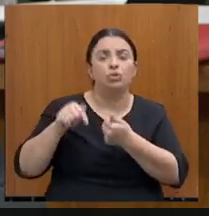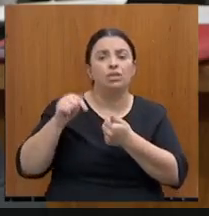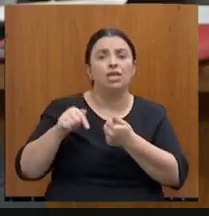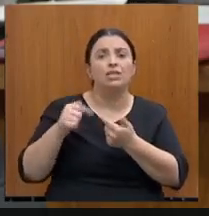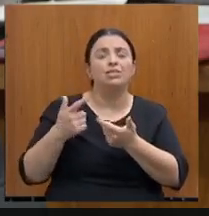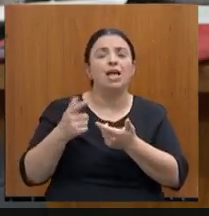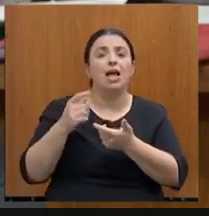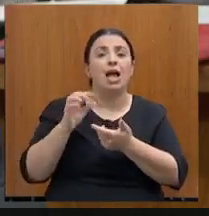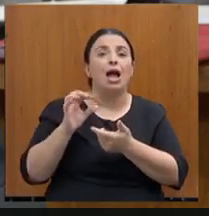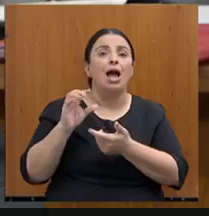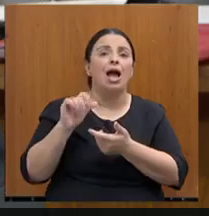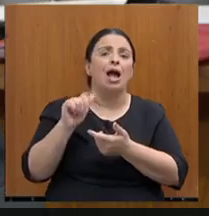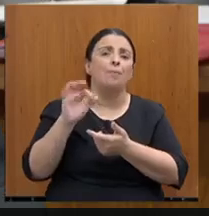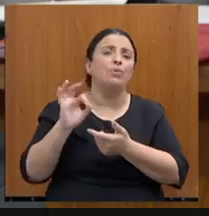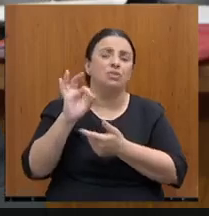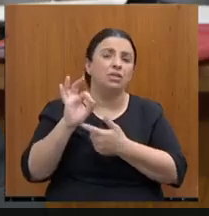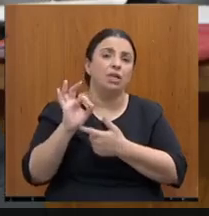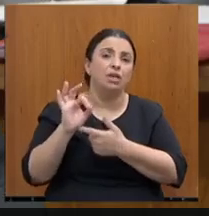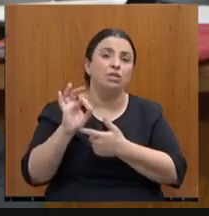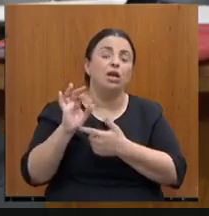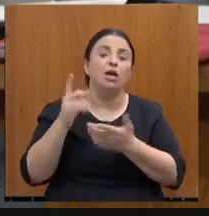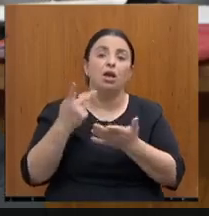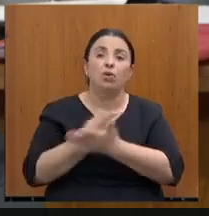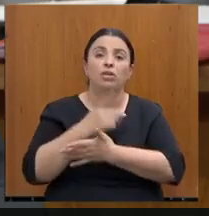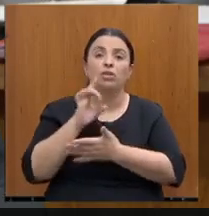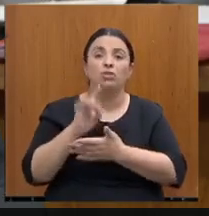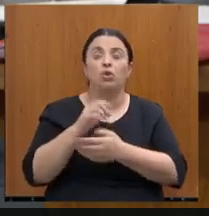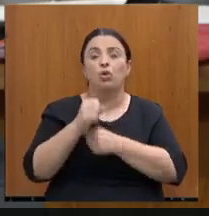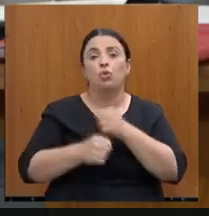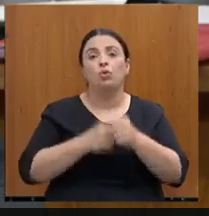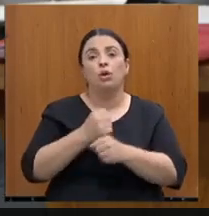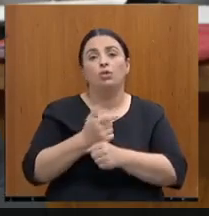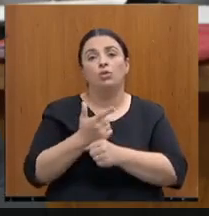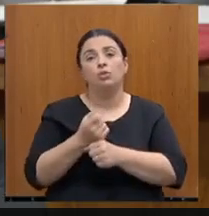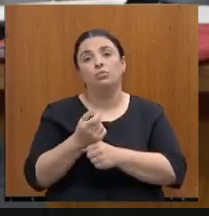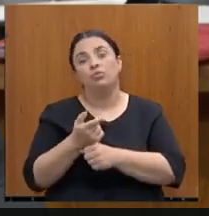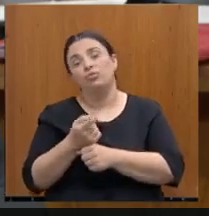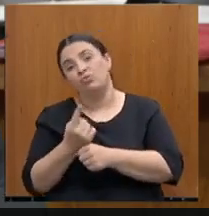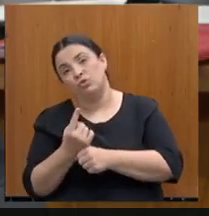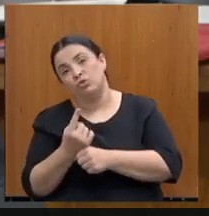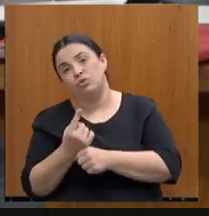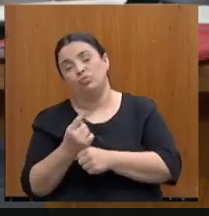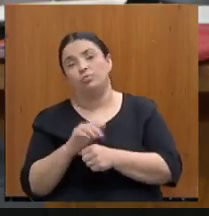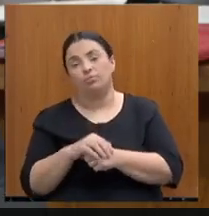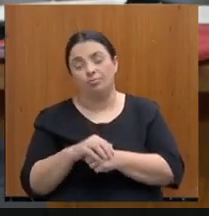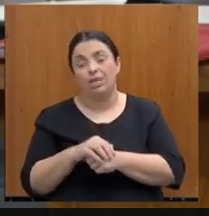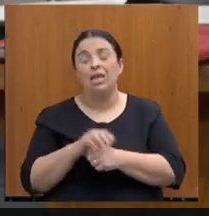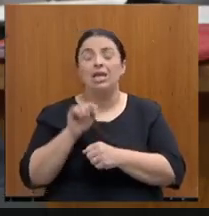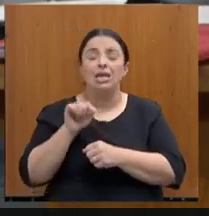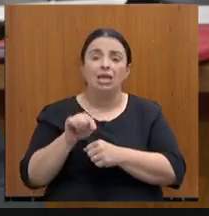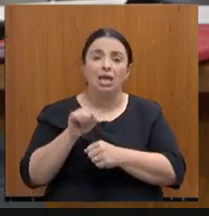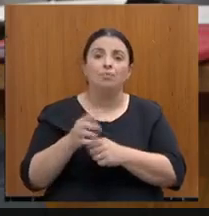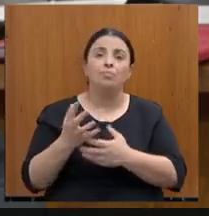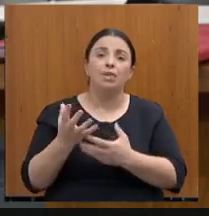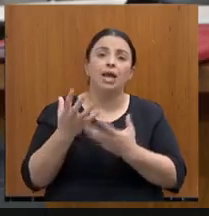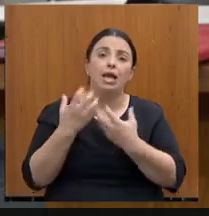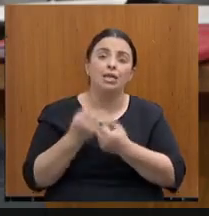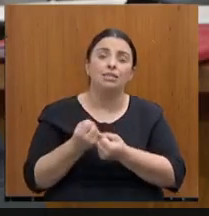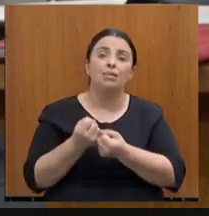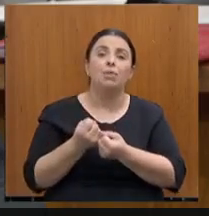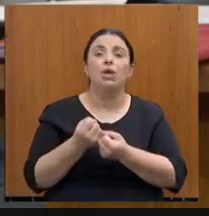de alíquota, ela ocorre só no ano de 2021. E esse ano de 2021, a nossa programação de receber, em função dessa majoração,